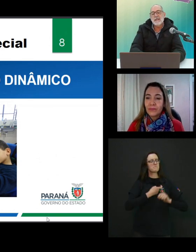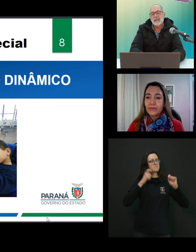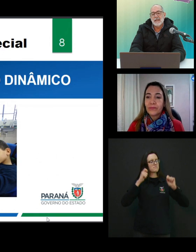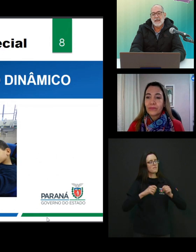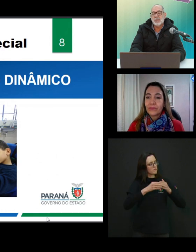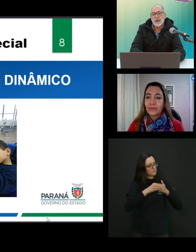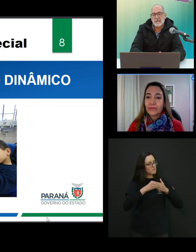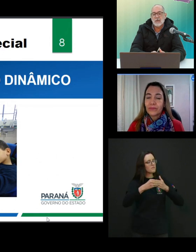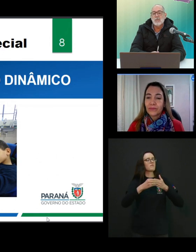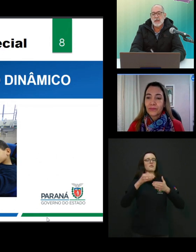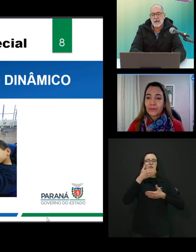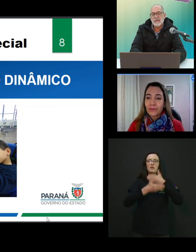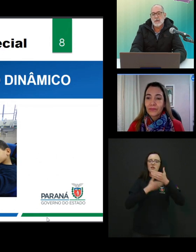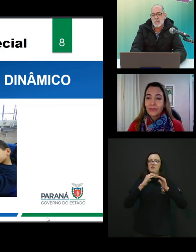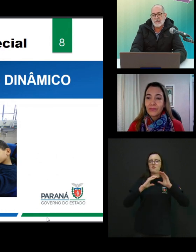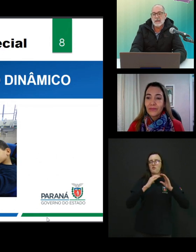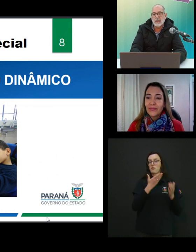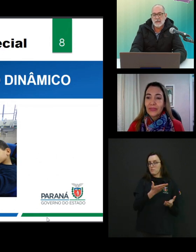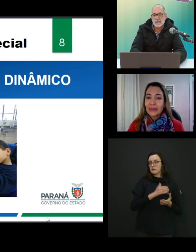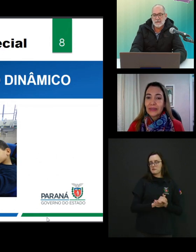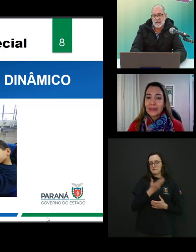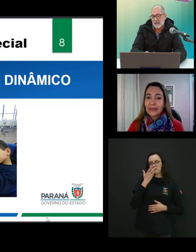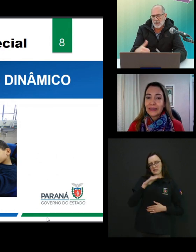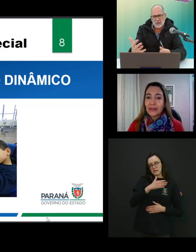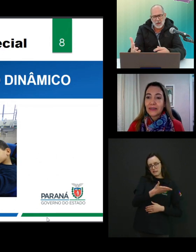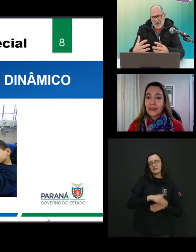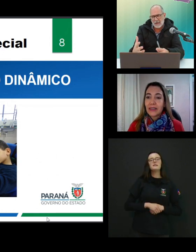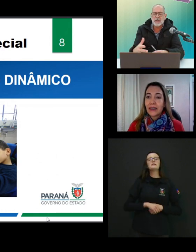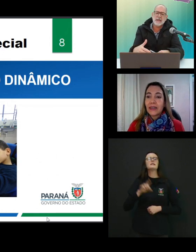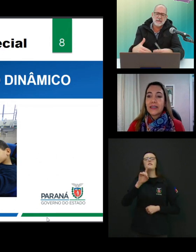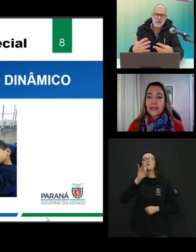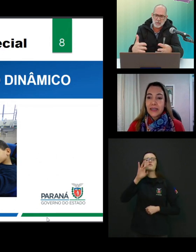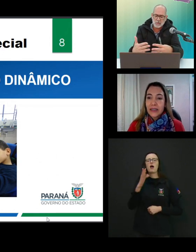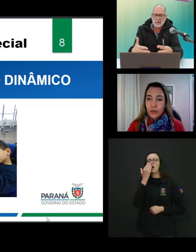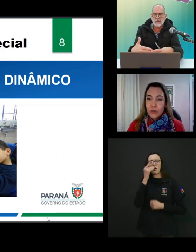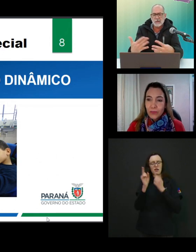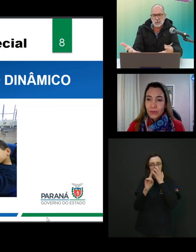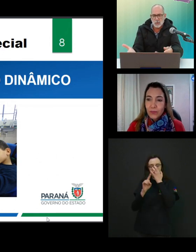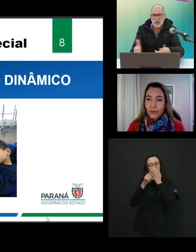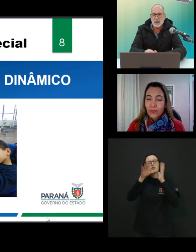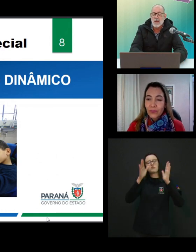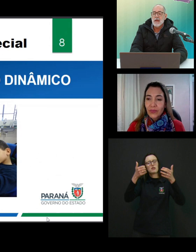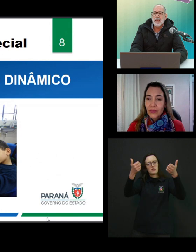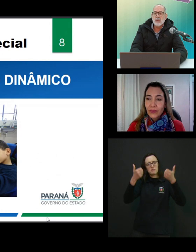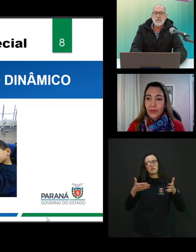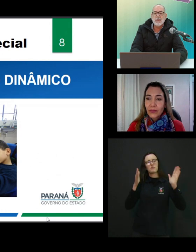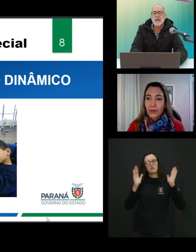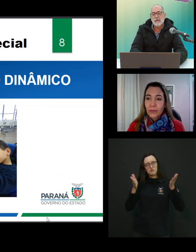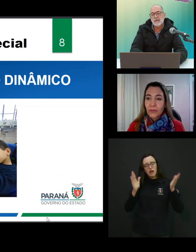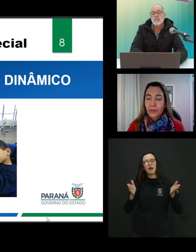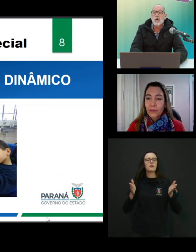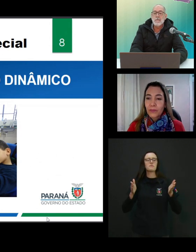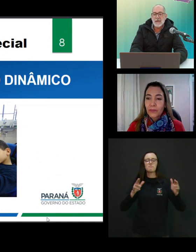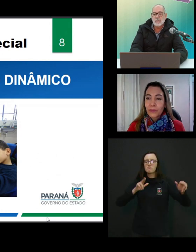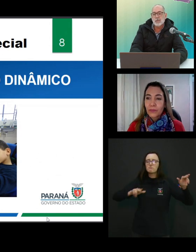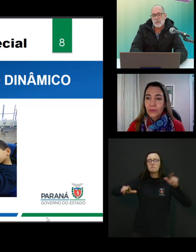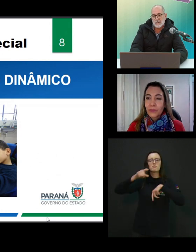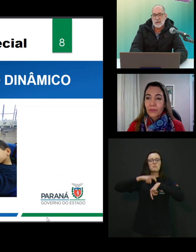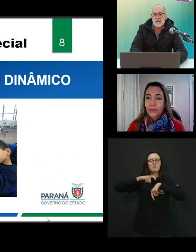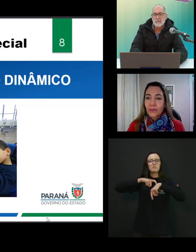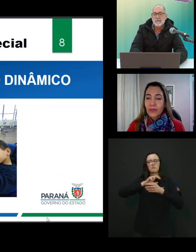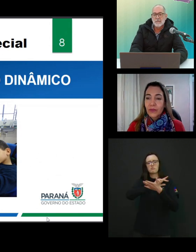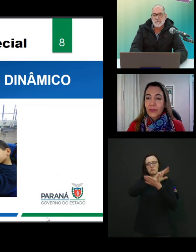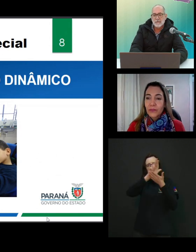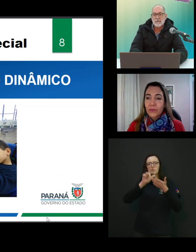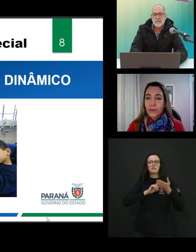para conduzir, né, toda essa comunicação com essa criança, né, e não só na alimentação, como você citou, né, em diferentes momentos,